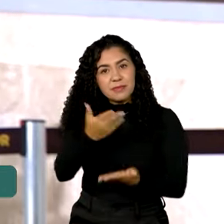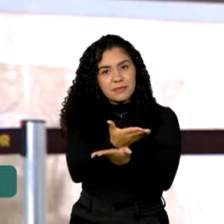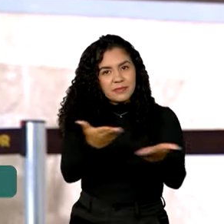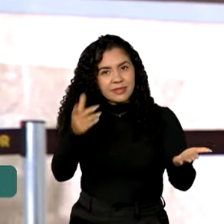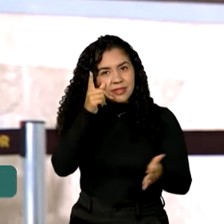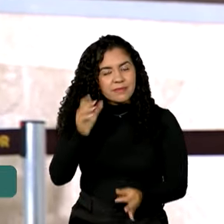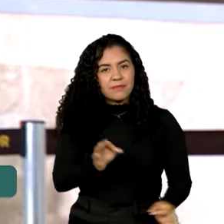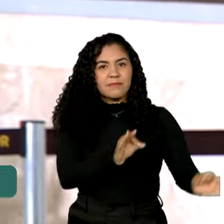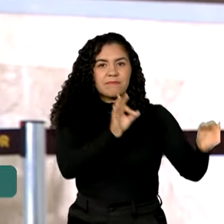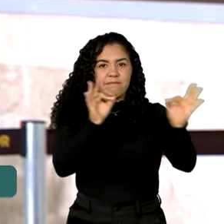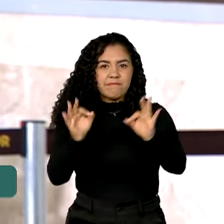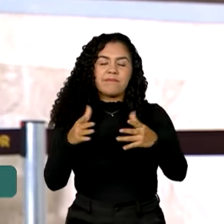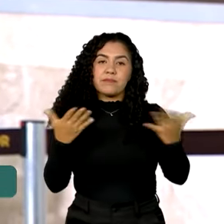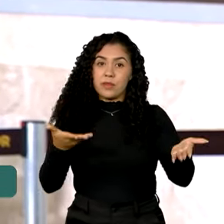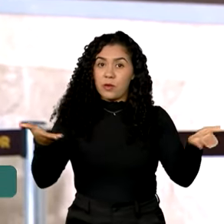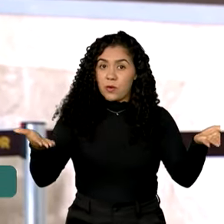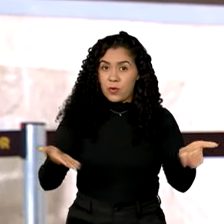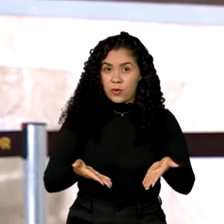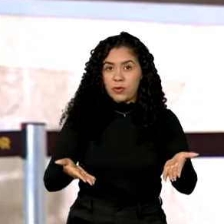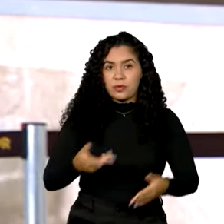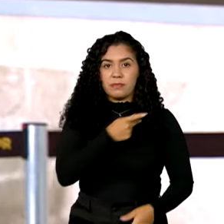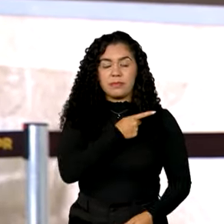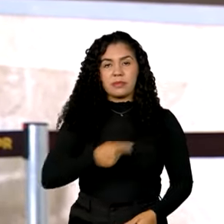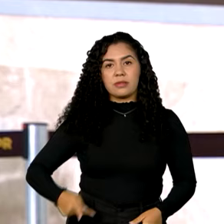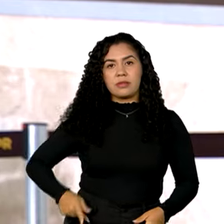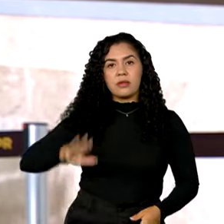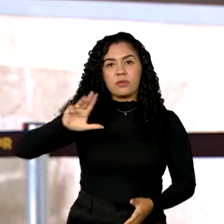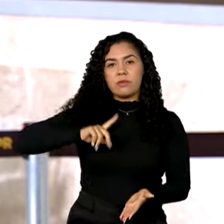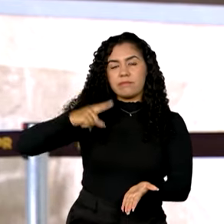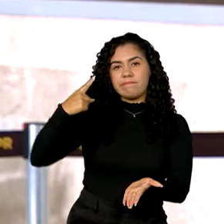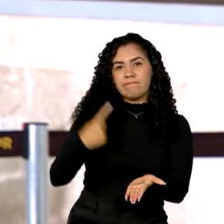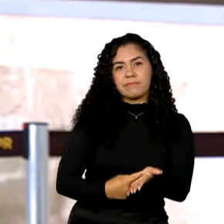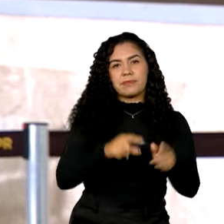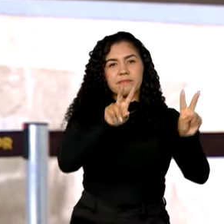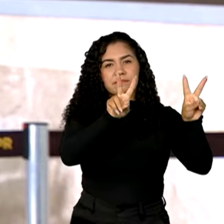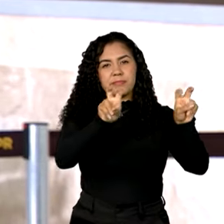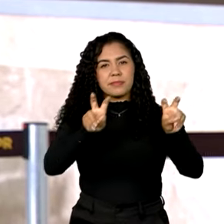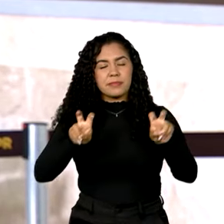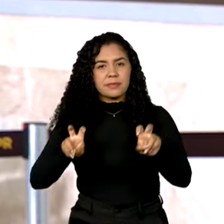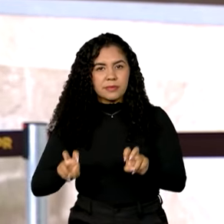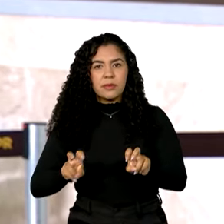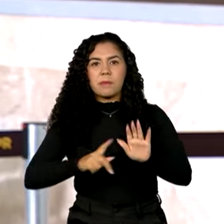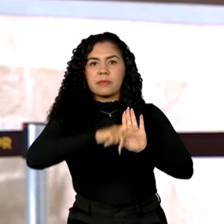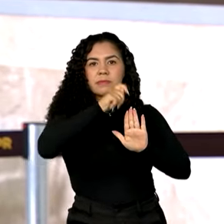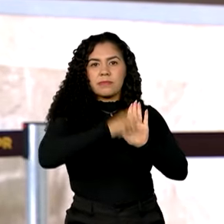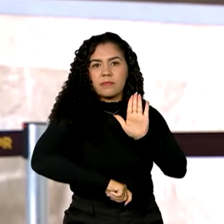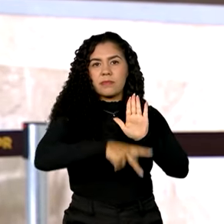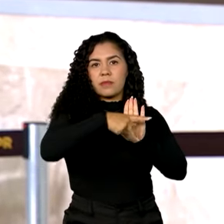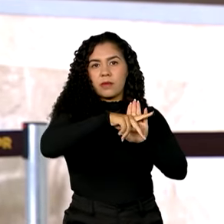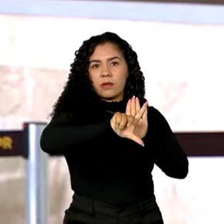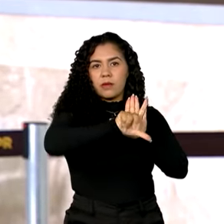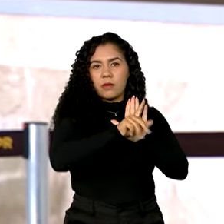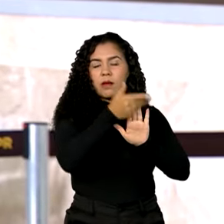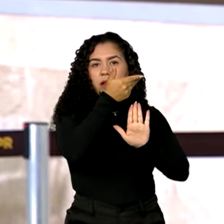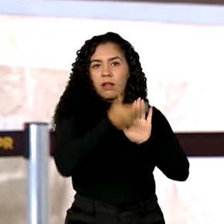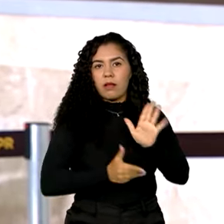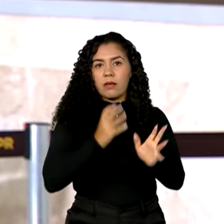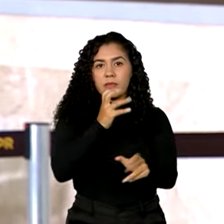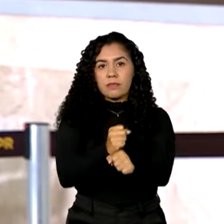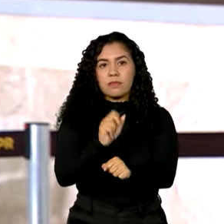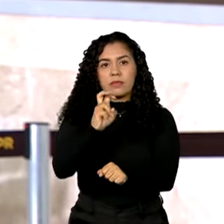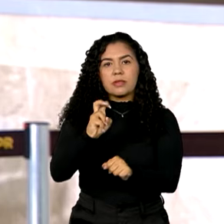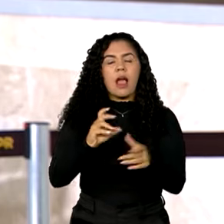Pois é, o dia do presidente Lula aqui no Palácio do Planalto começa com a sanção de vários projetos de lei. A maioria desse projeto são ligados à cultura